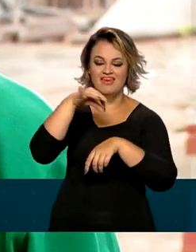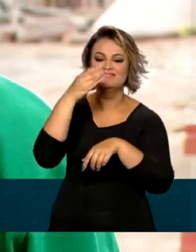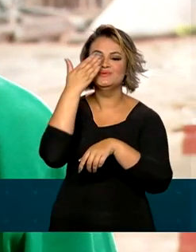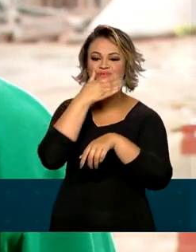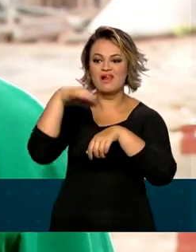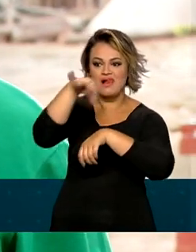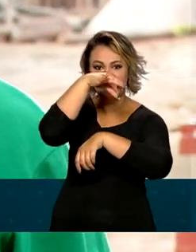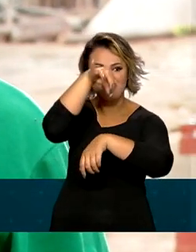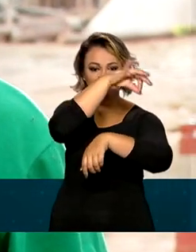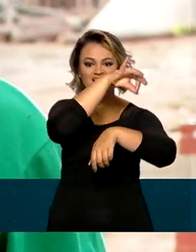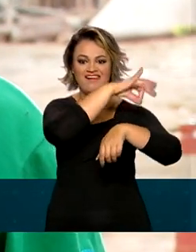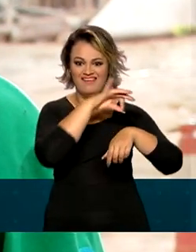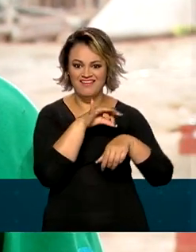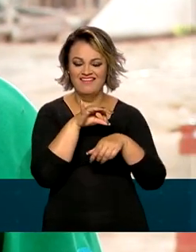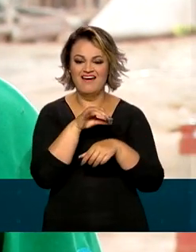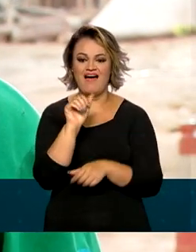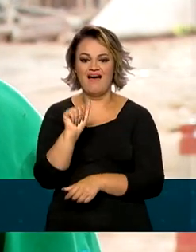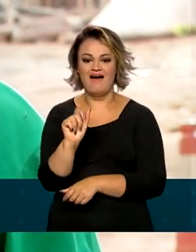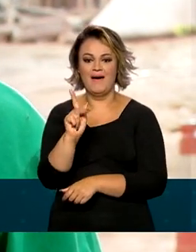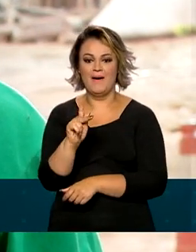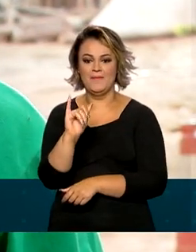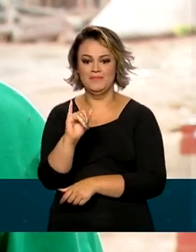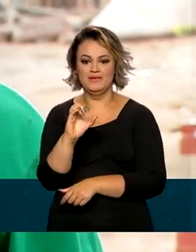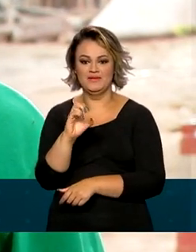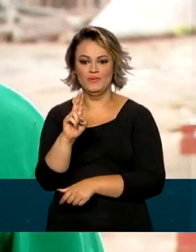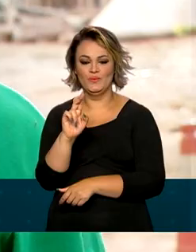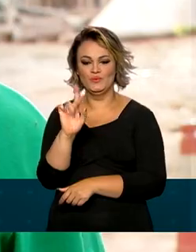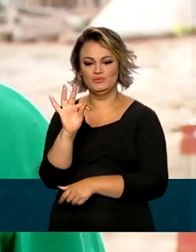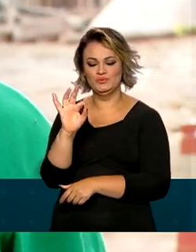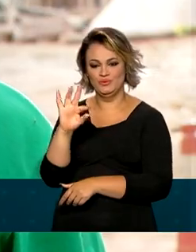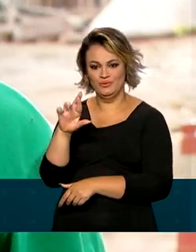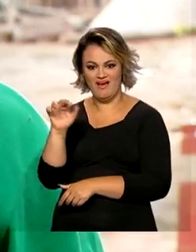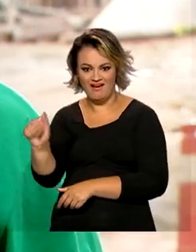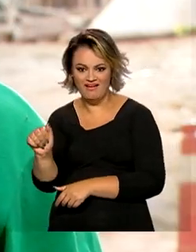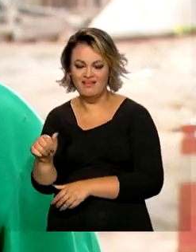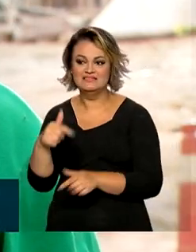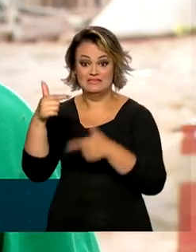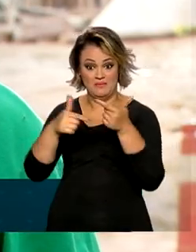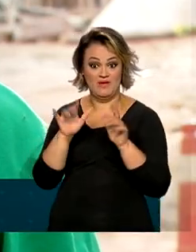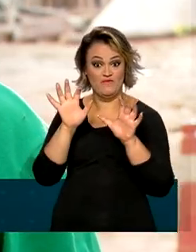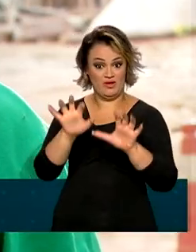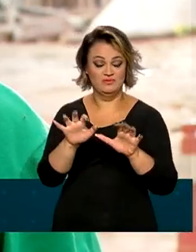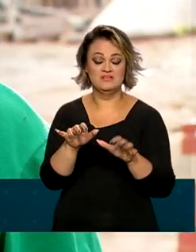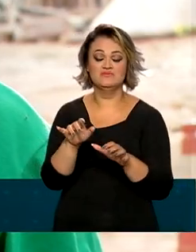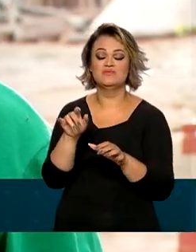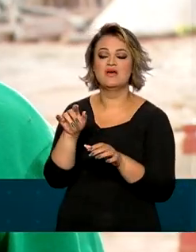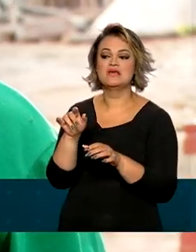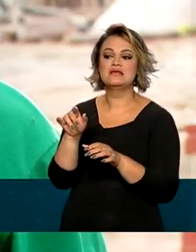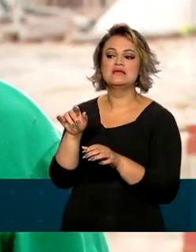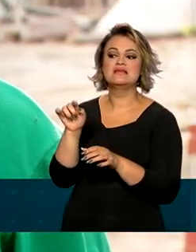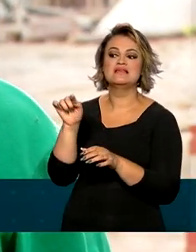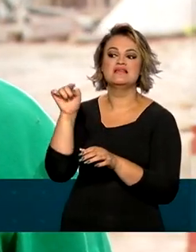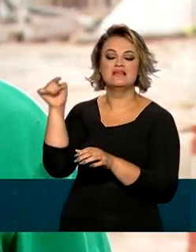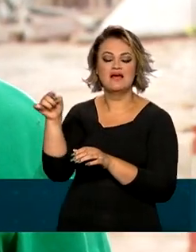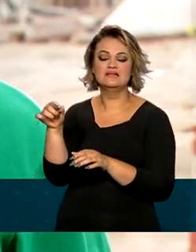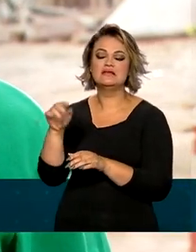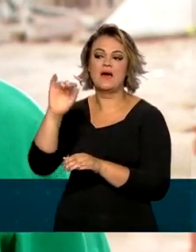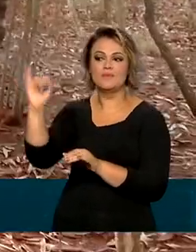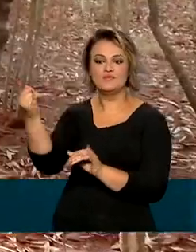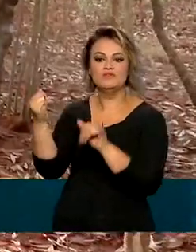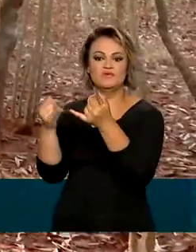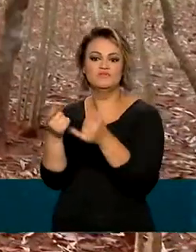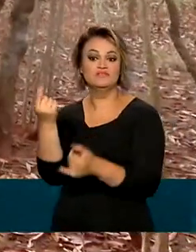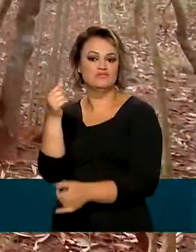abelhas e explorar a produção com o intuito de usufruir